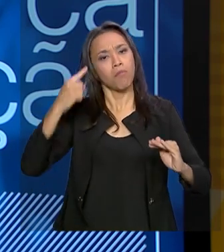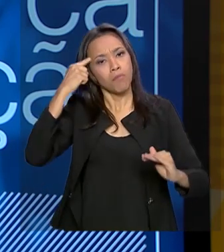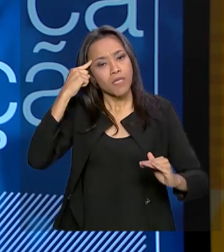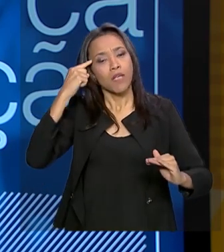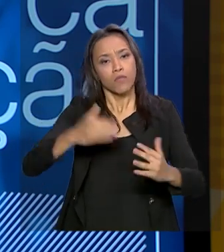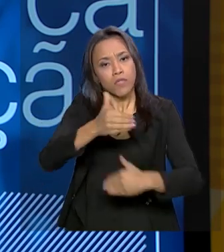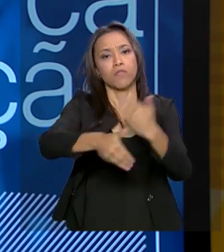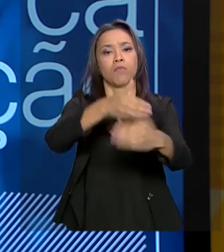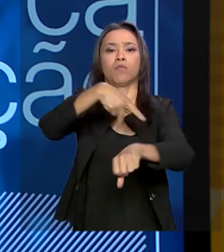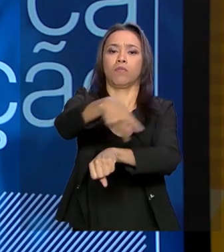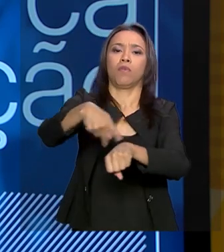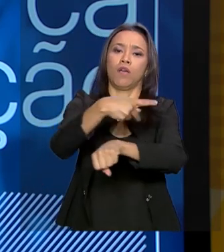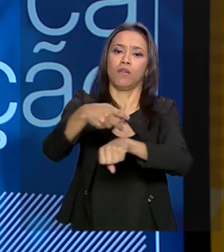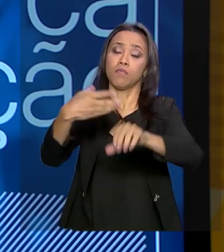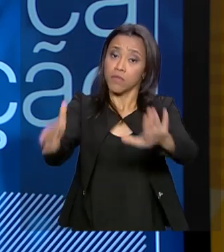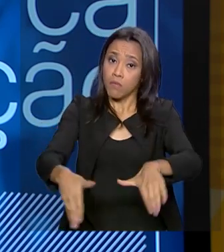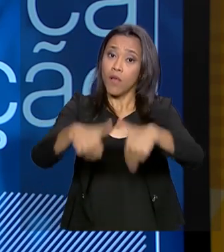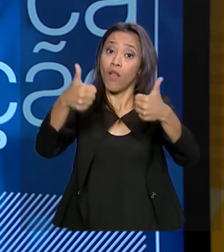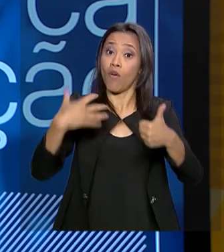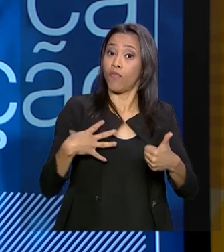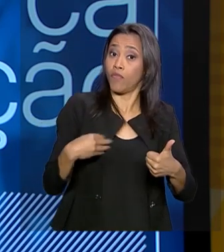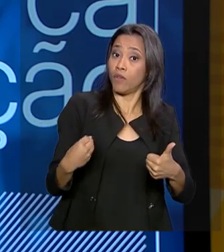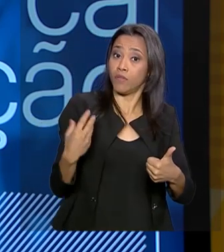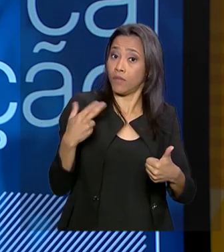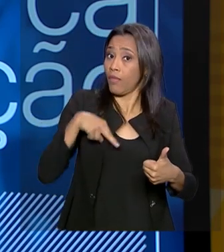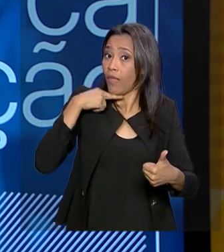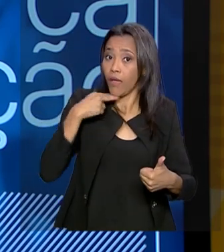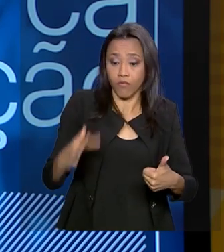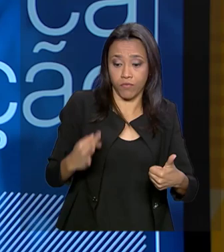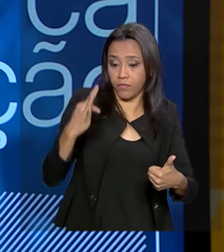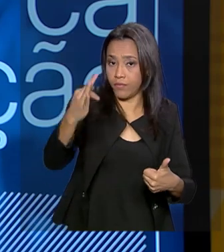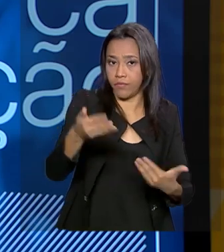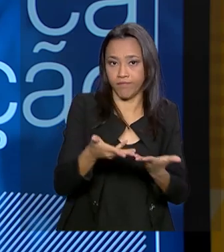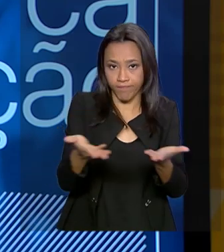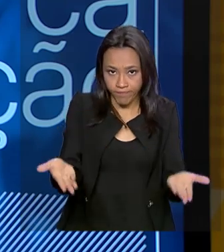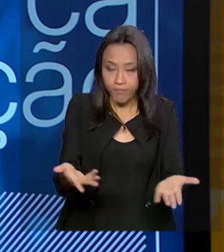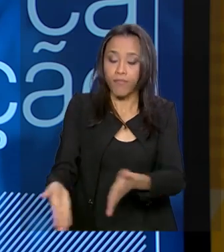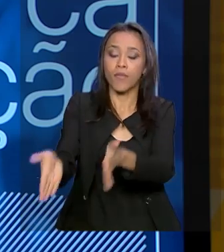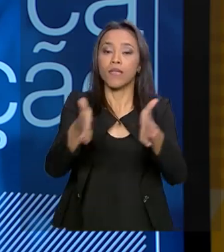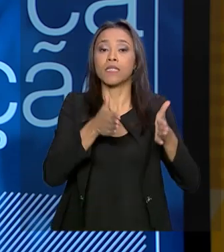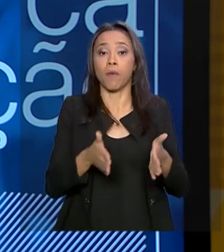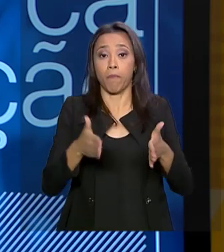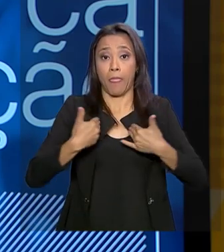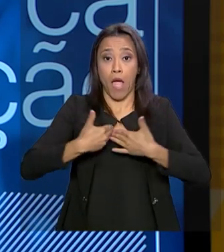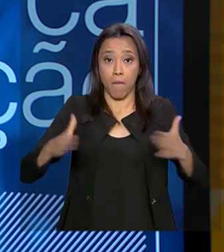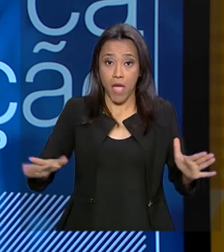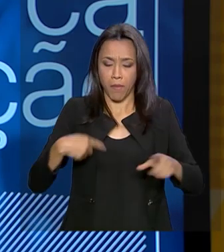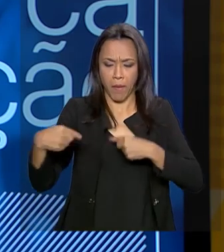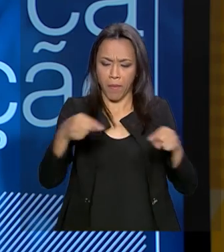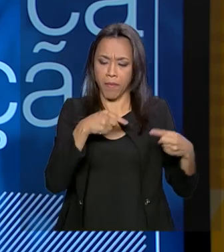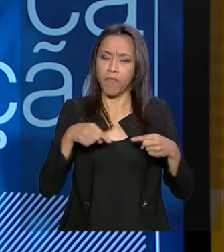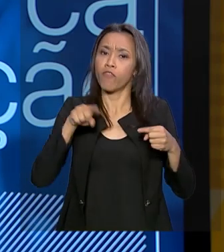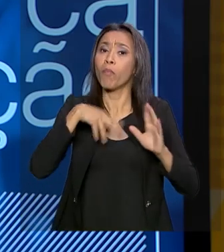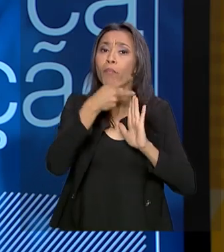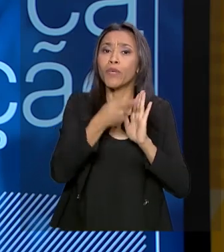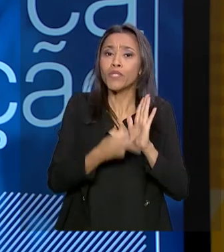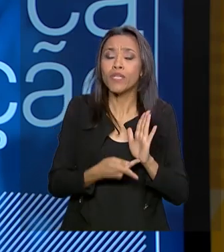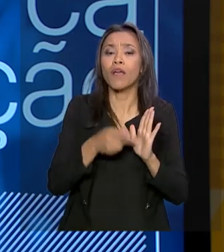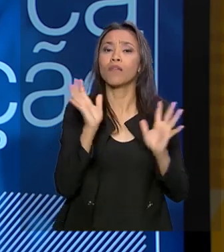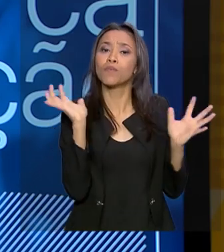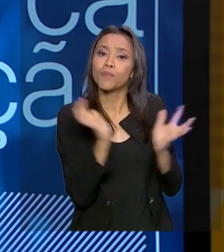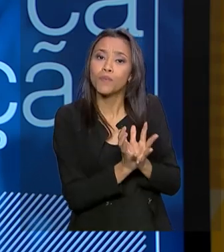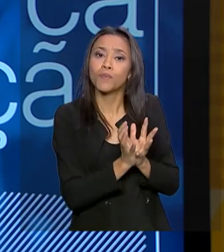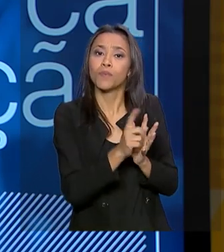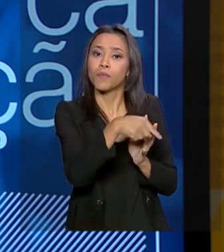gerar mais benefícios para os nossos filhos e netos. Então, dentro da consulta pública, foi quase já um projeto de iniciativa popular. Já